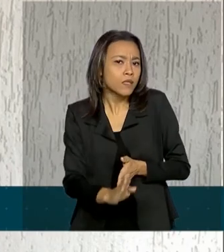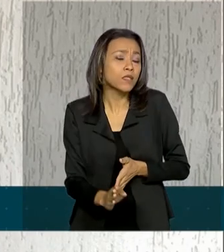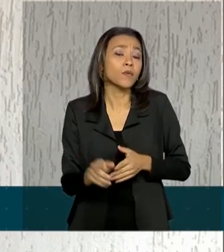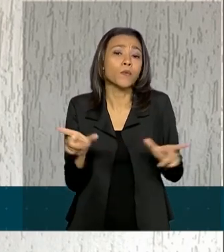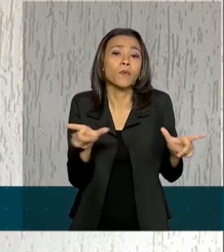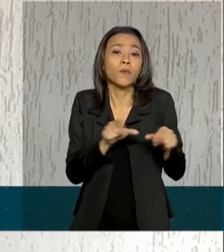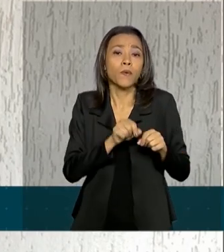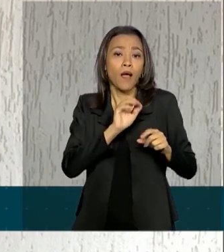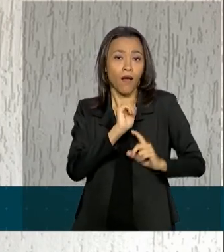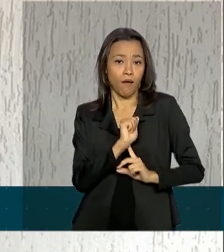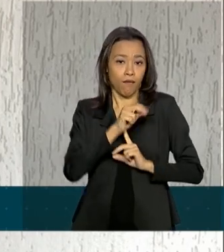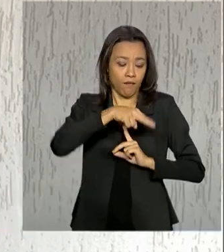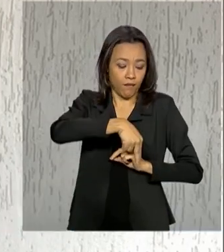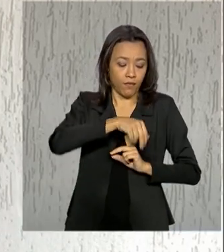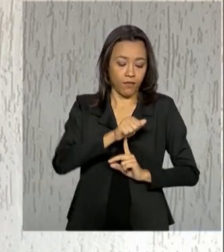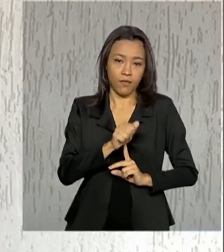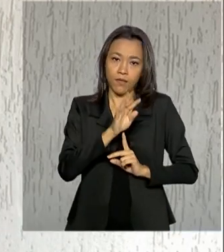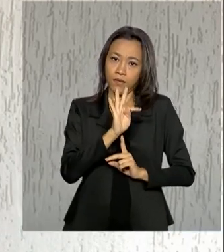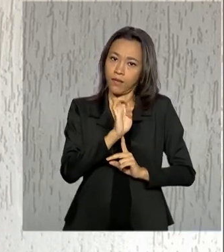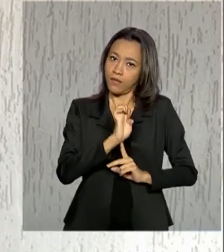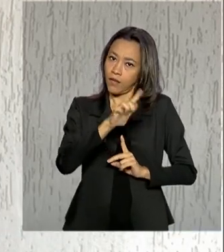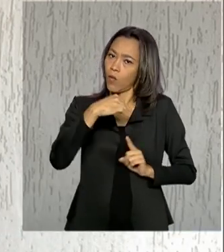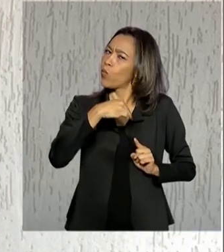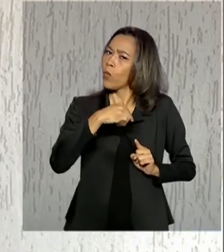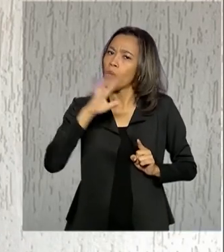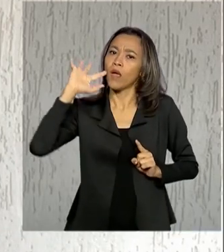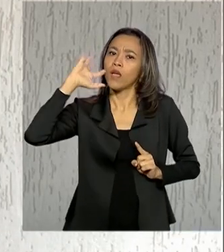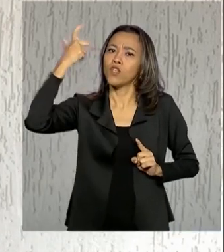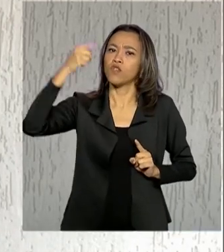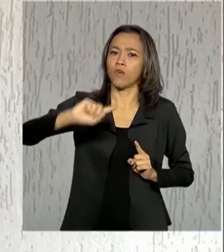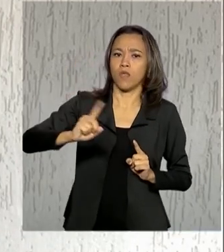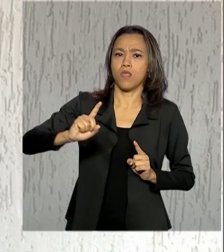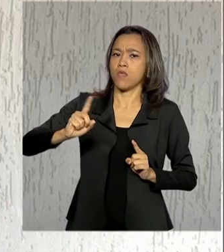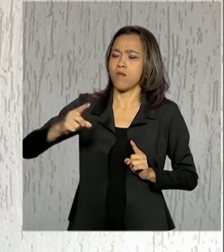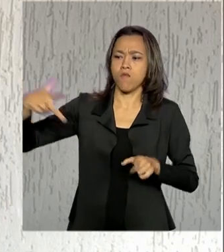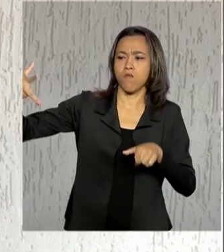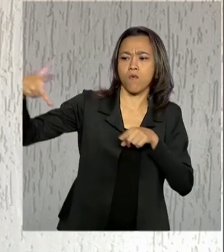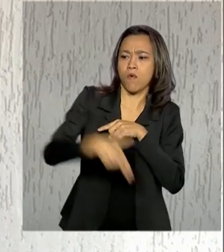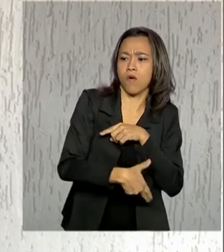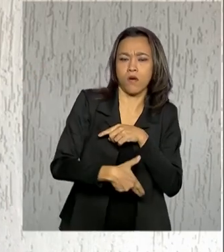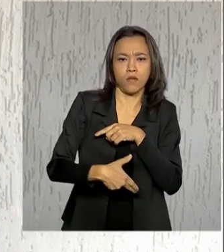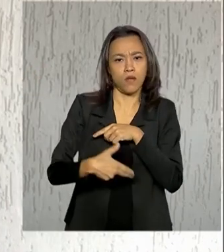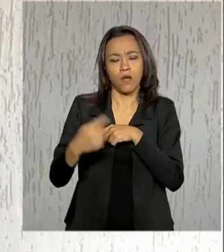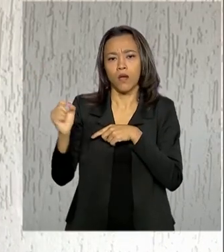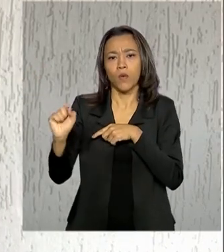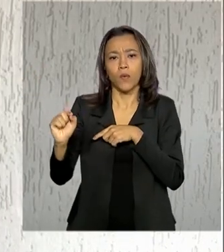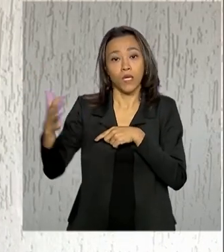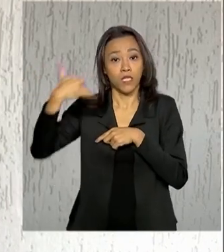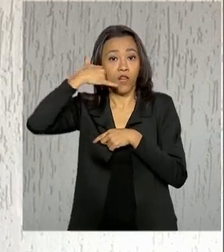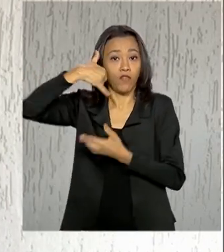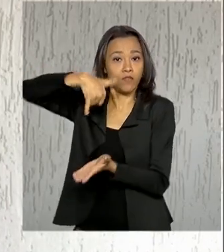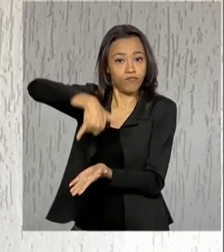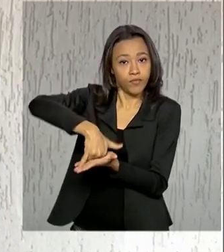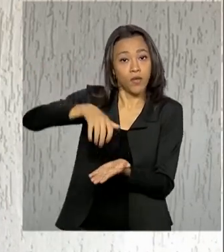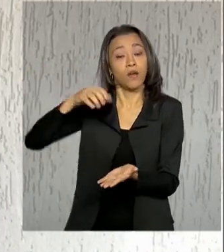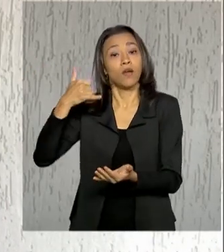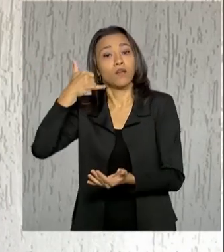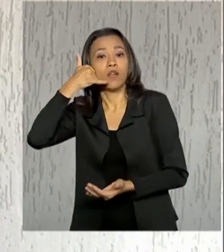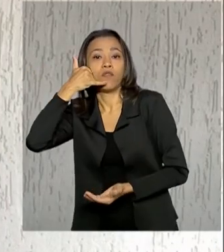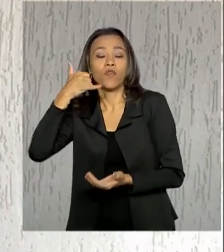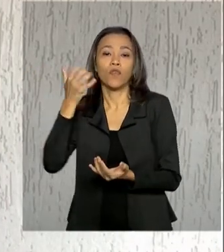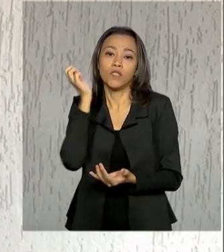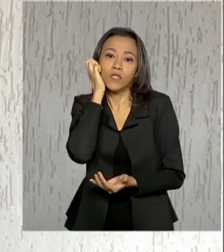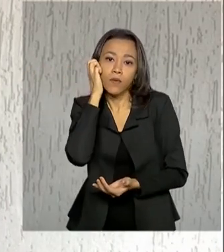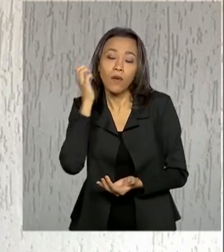a Agência Nacional de Telecomunicações decidiu não interromper os serviços de telefonia fixa e móvel